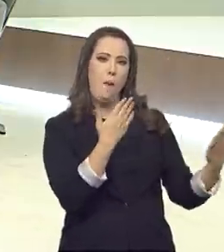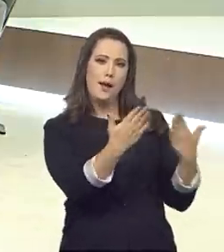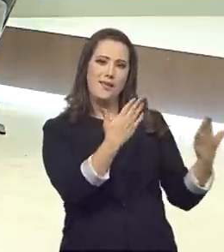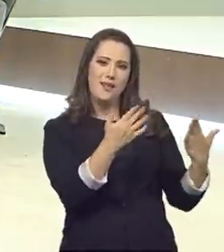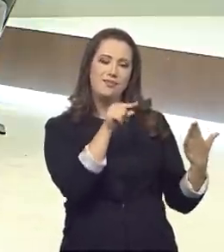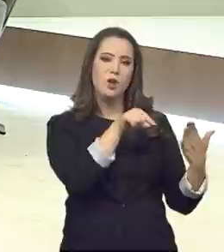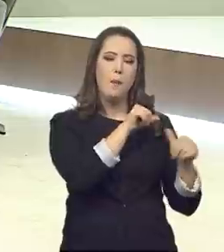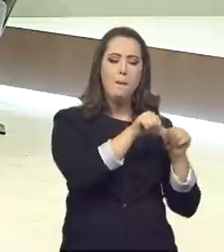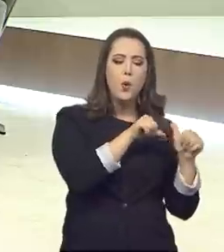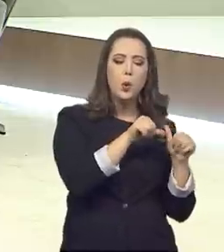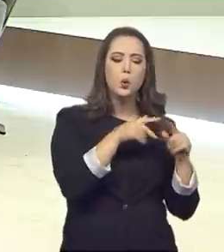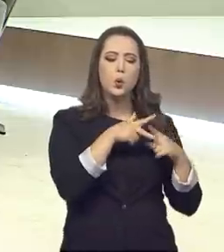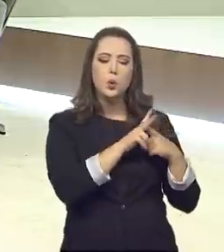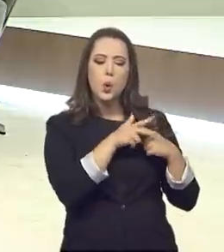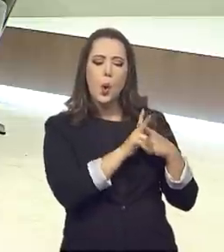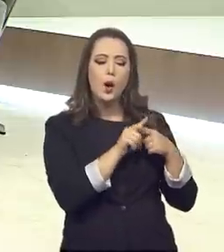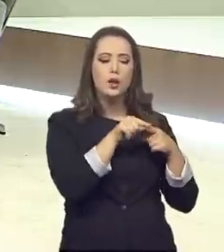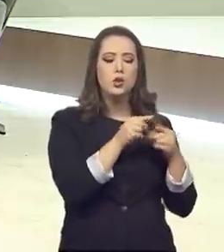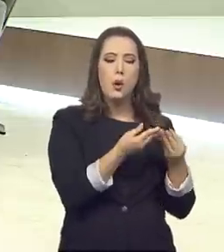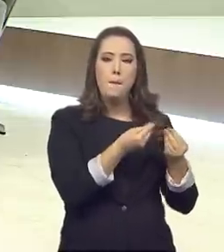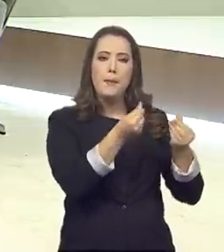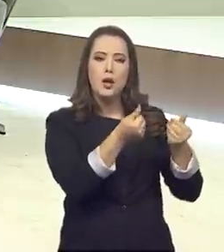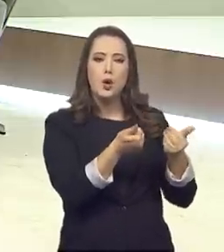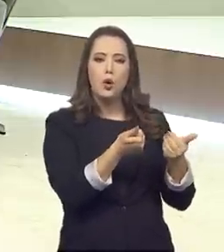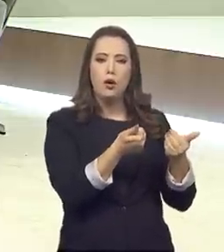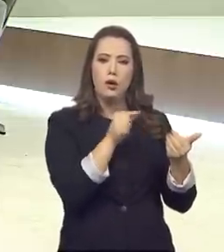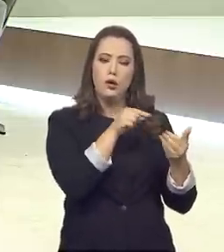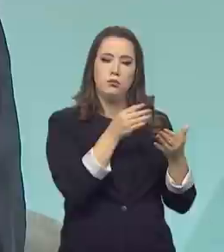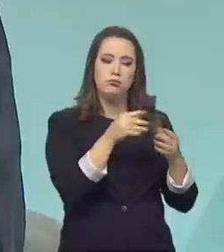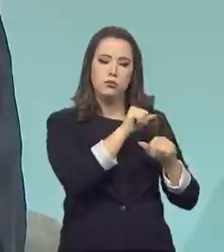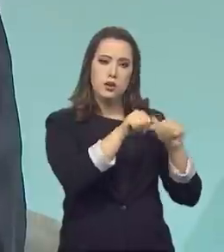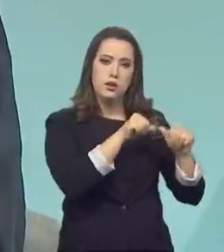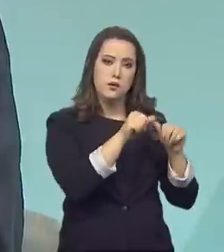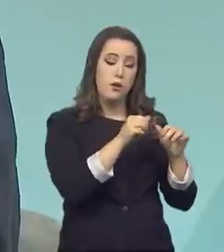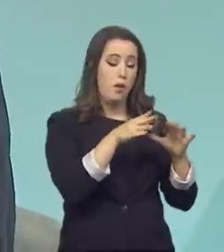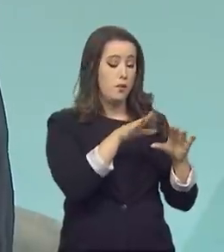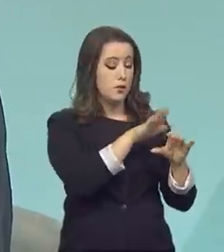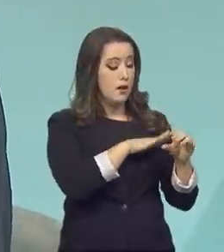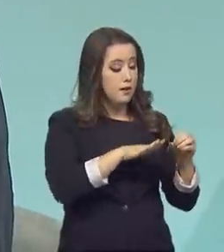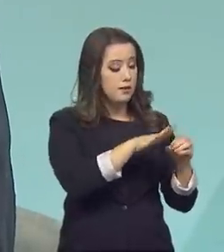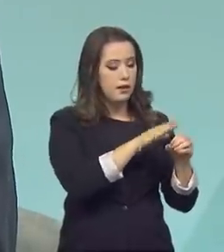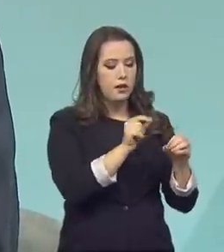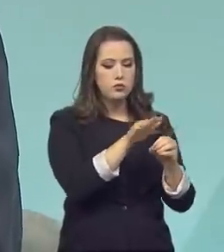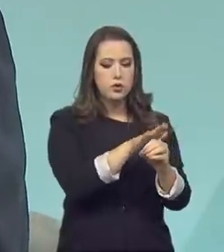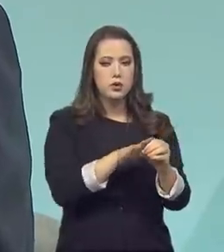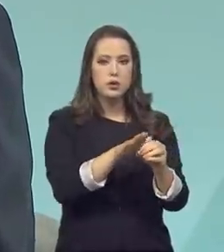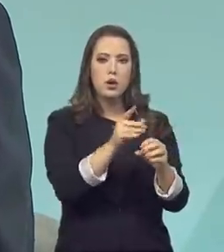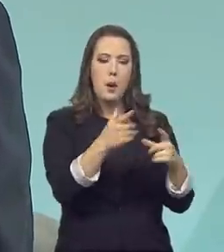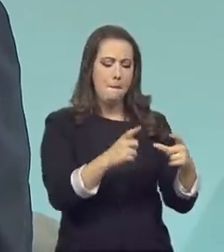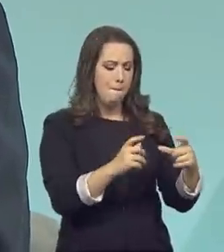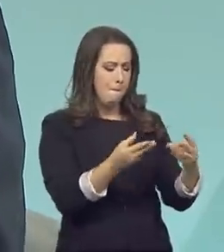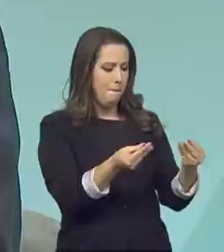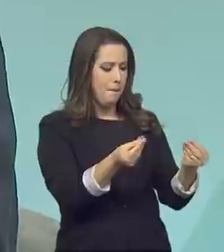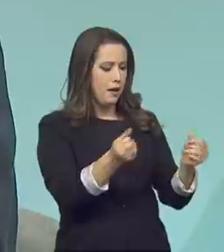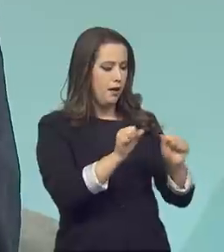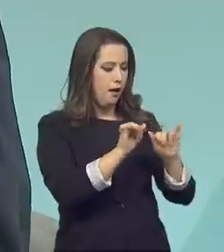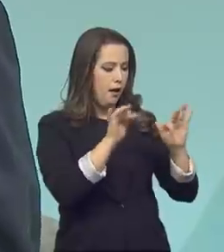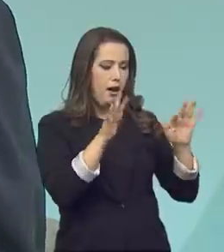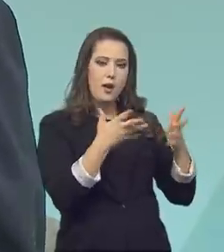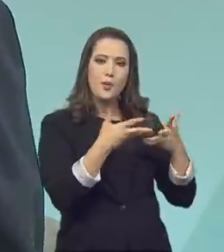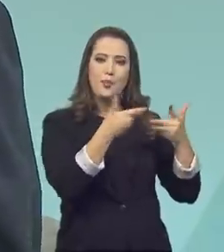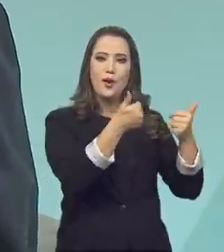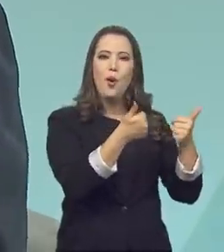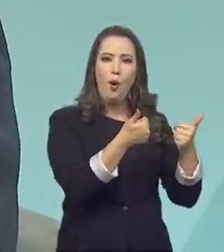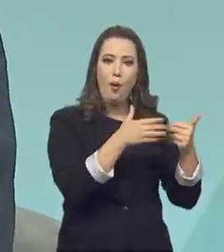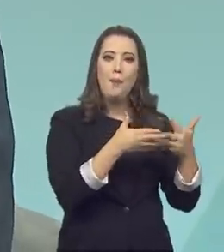um pouco o processo de fabricação do óculos, boto um produto novo. Eu tenho que saber verificar, diminui a rugosidade, melhorou? Se melhorou, estou